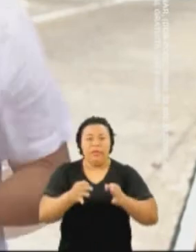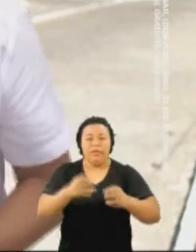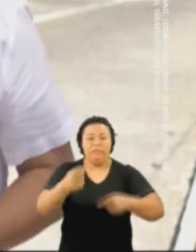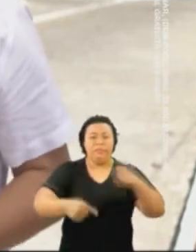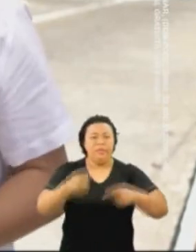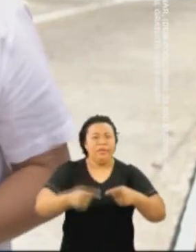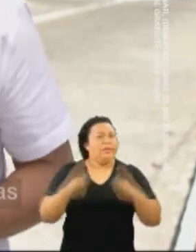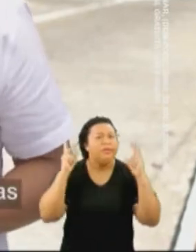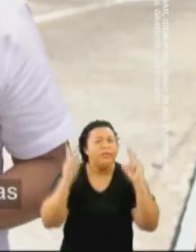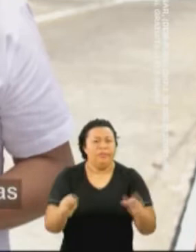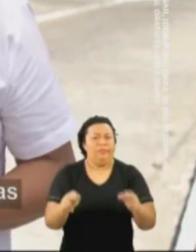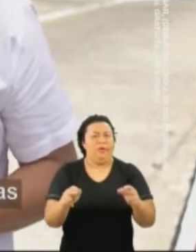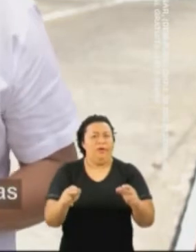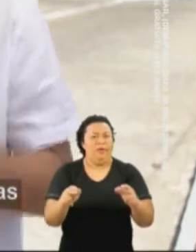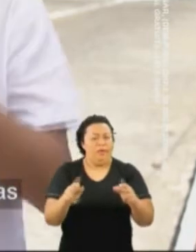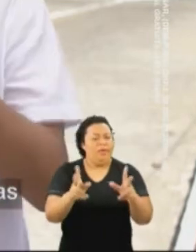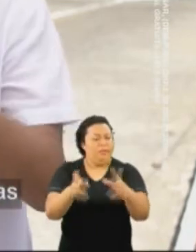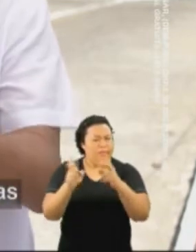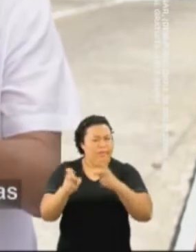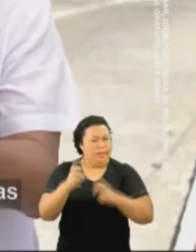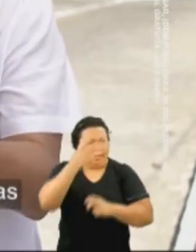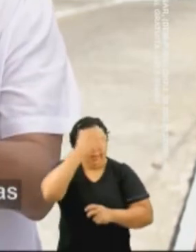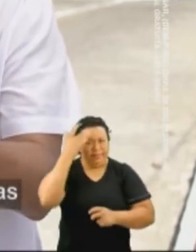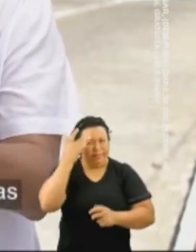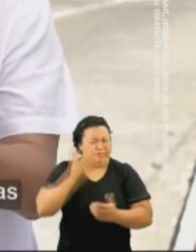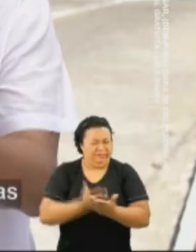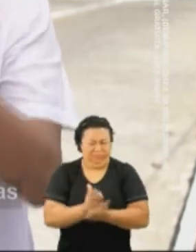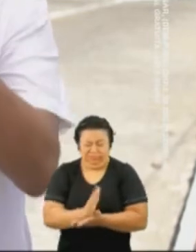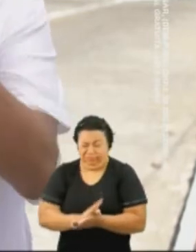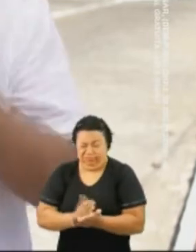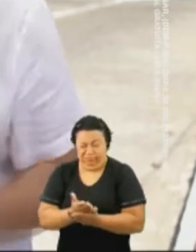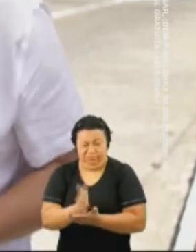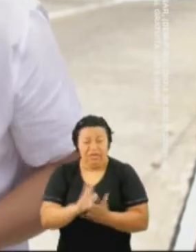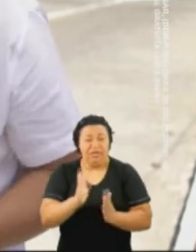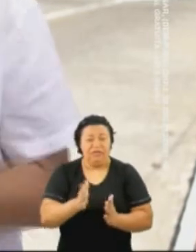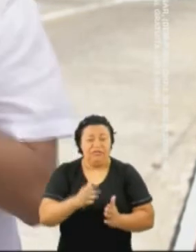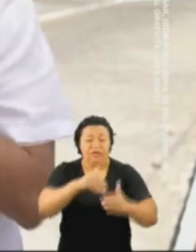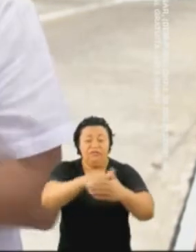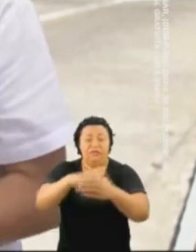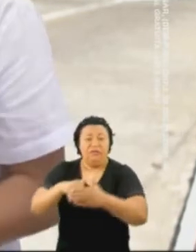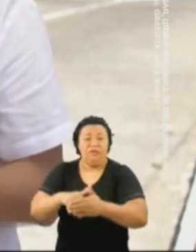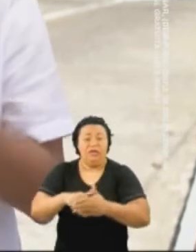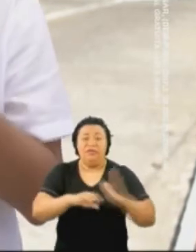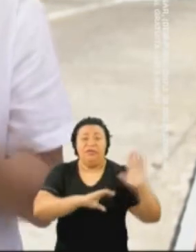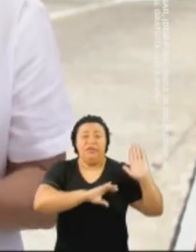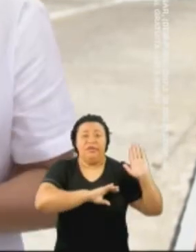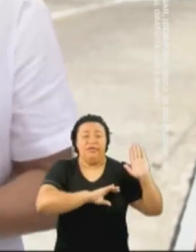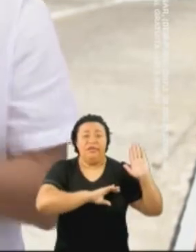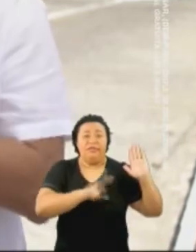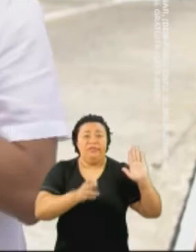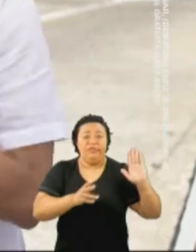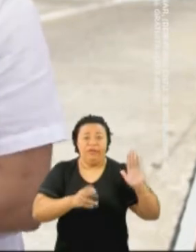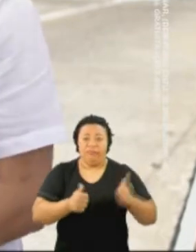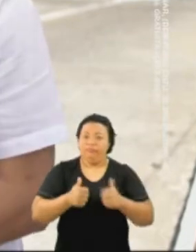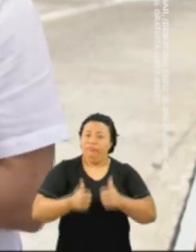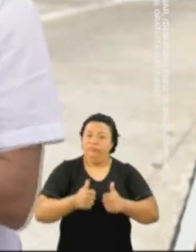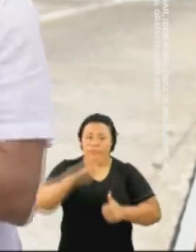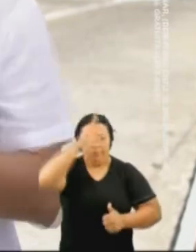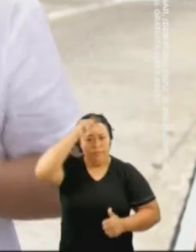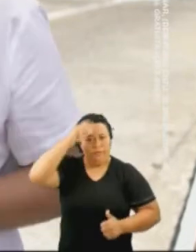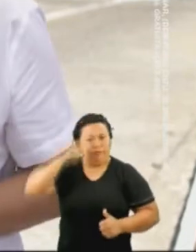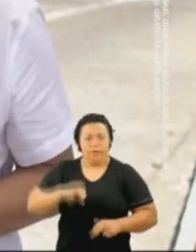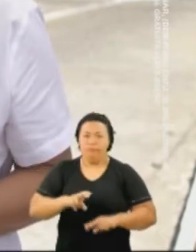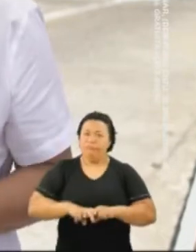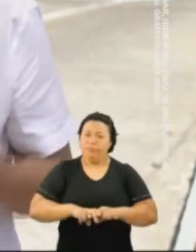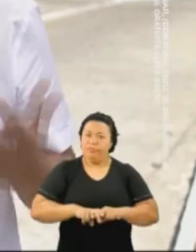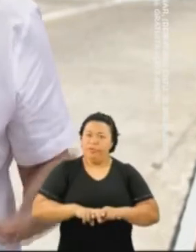política é a mesma coisa. Percebo que as pessoas estão decepcionadas por terem votado em candidatos que um dia estavam sentados na